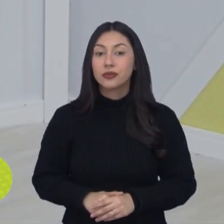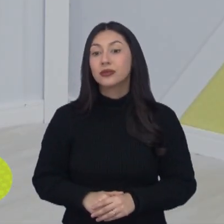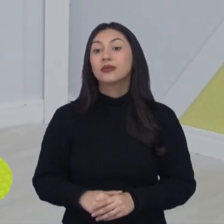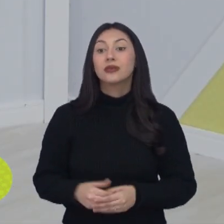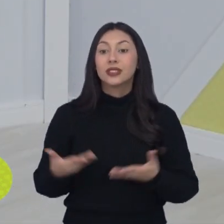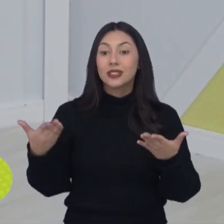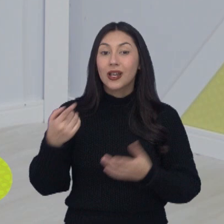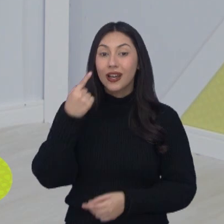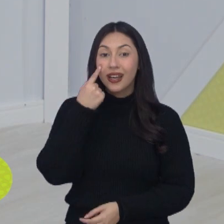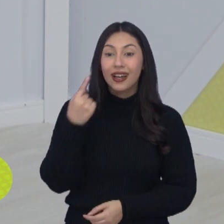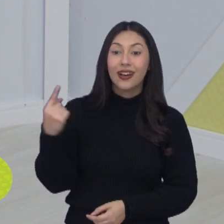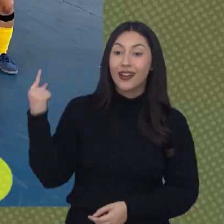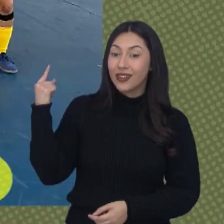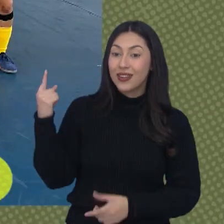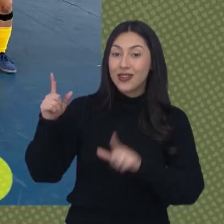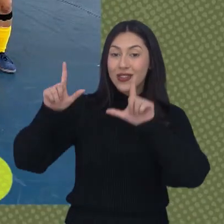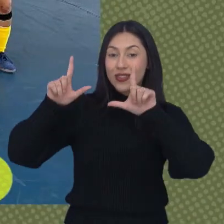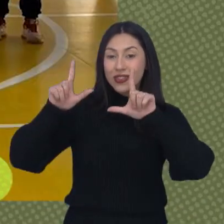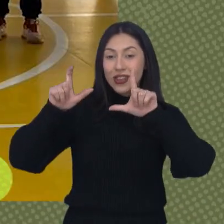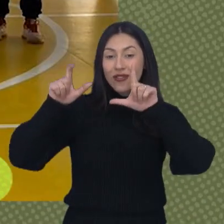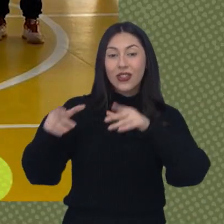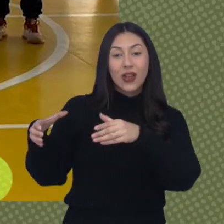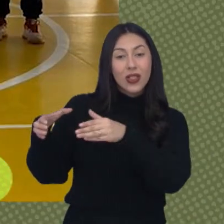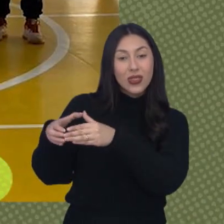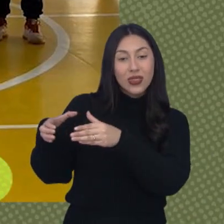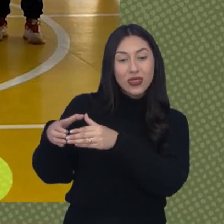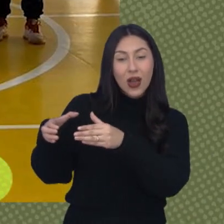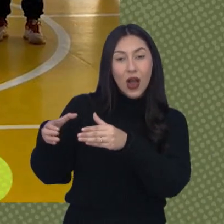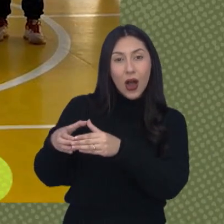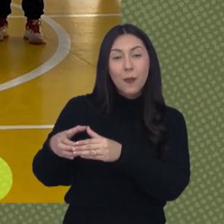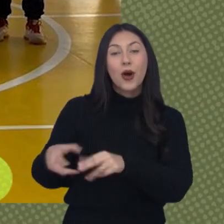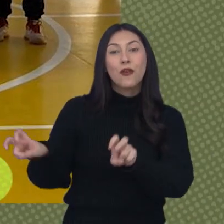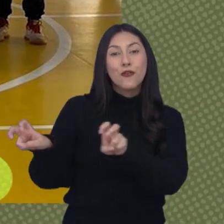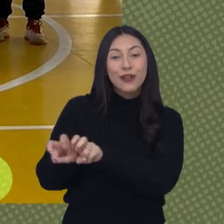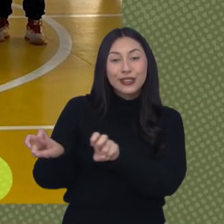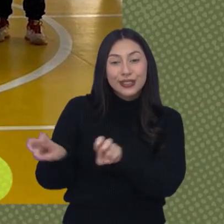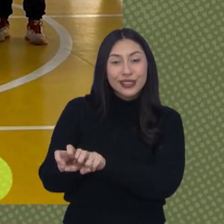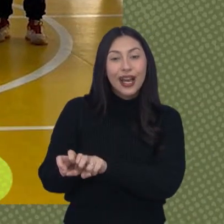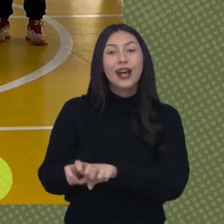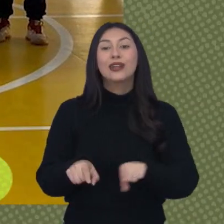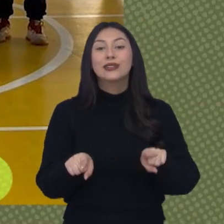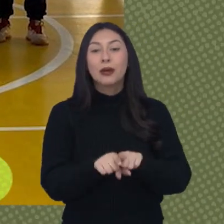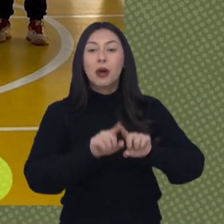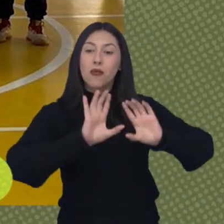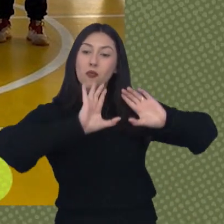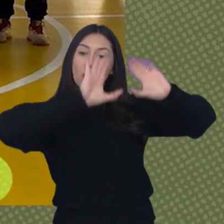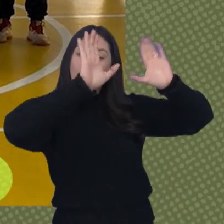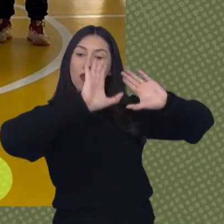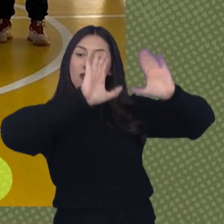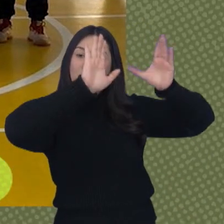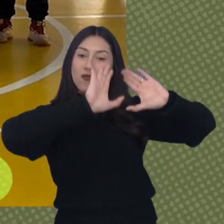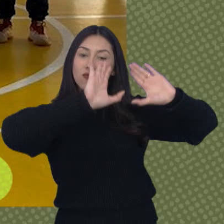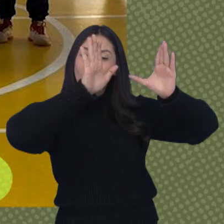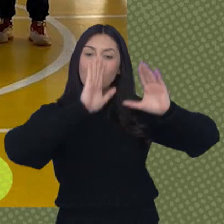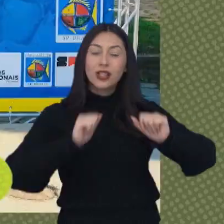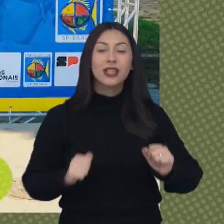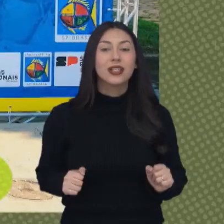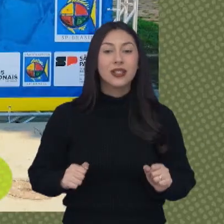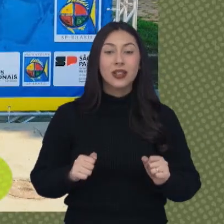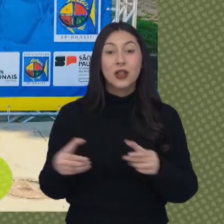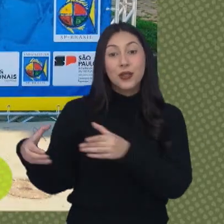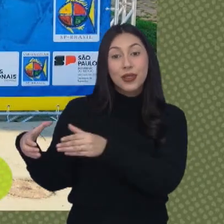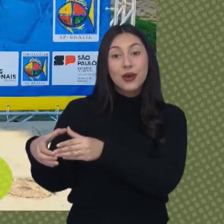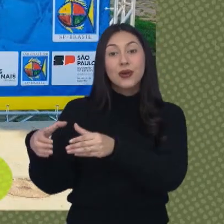colocar para a gente, olha aí, algumas das delegações, o futsal, a galera aí do vôlei feminino, são algumas das